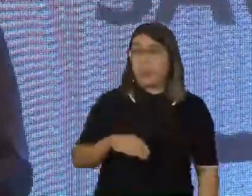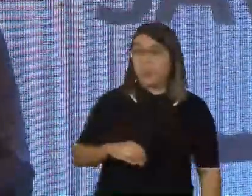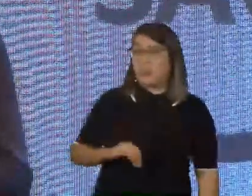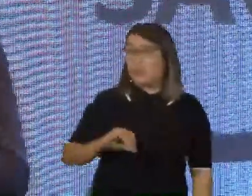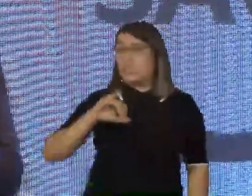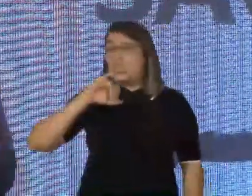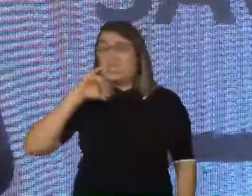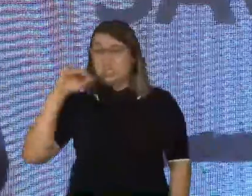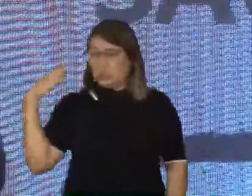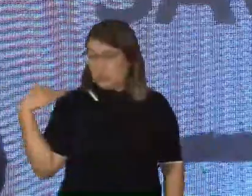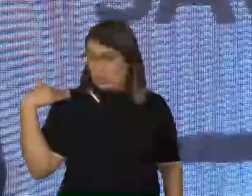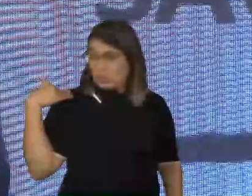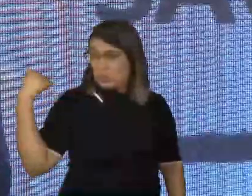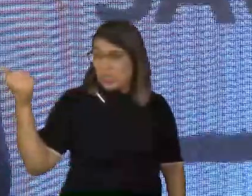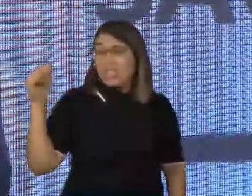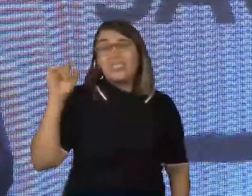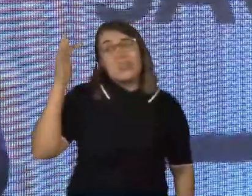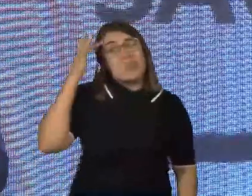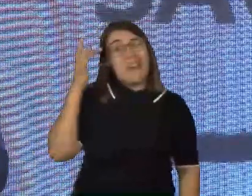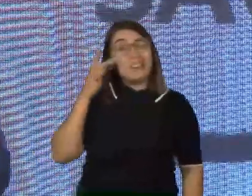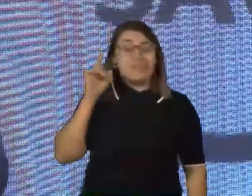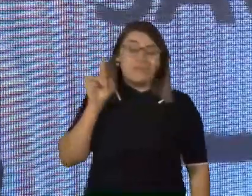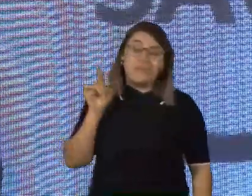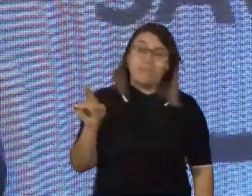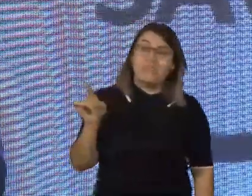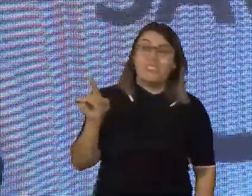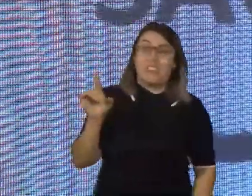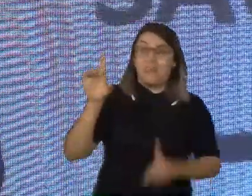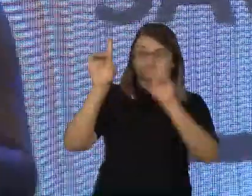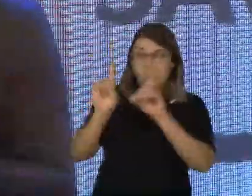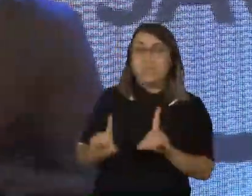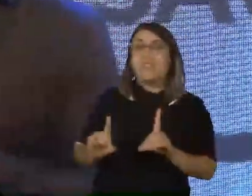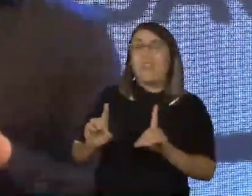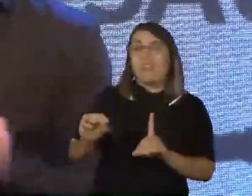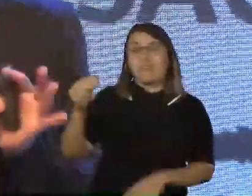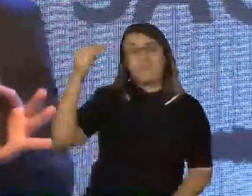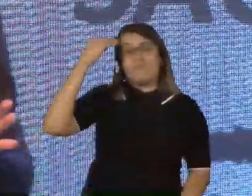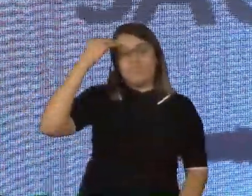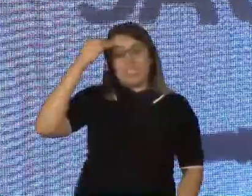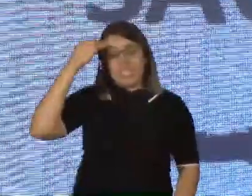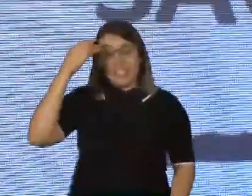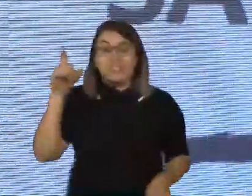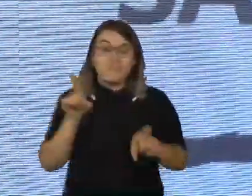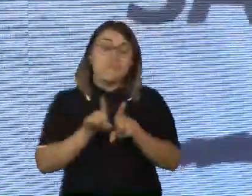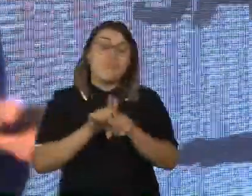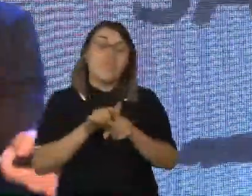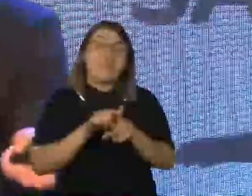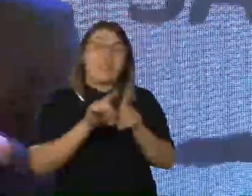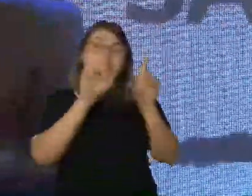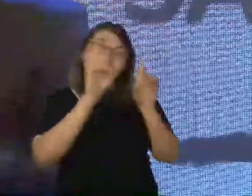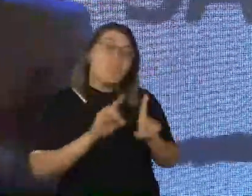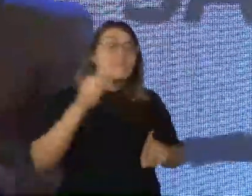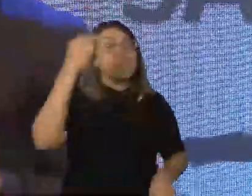Giovanni, eu acho que você tem uma deficiência intelectual. Eu acho que eu devo ter uma deficiência também, talvez visual,